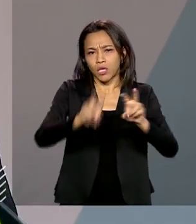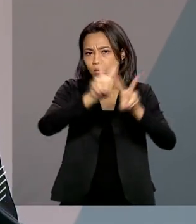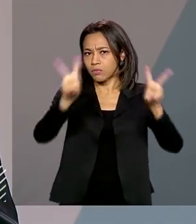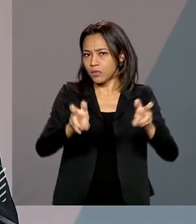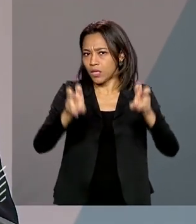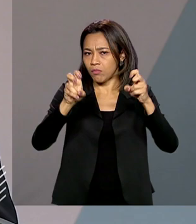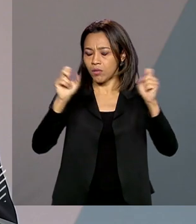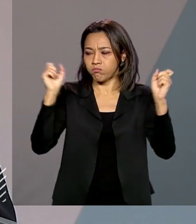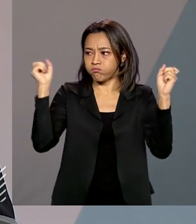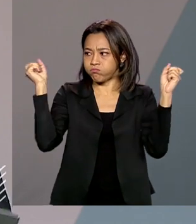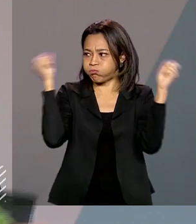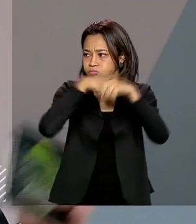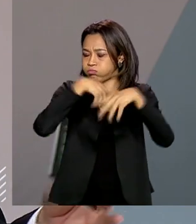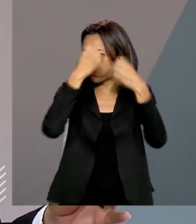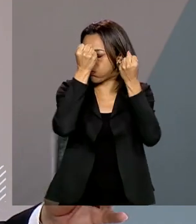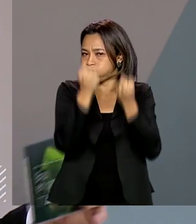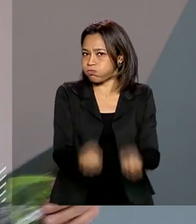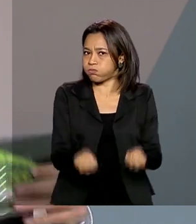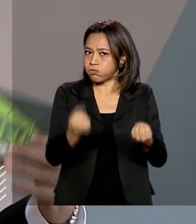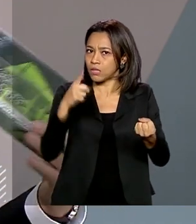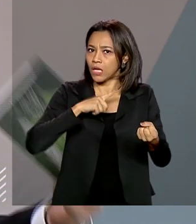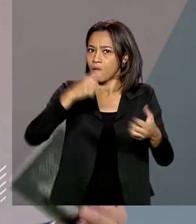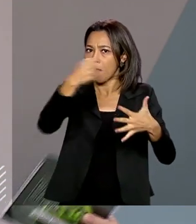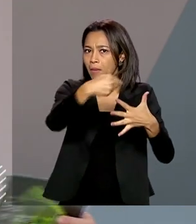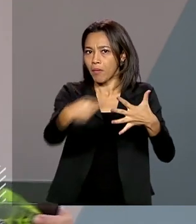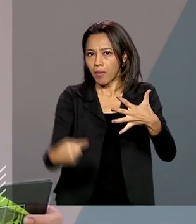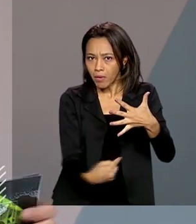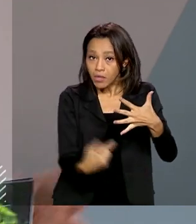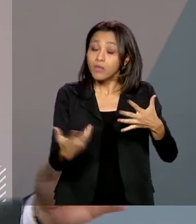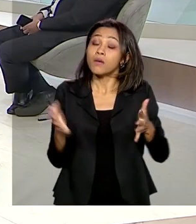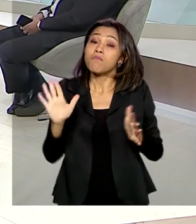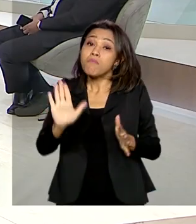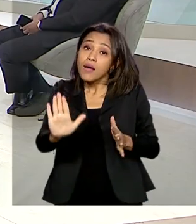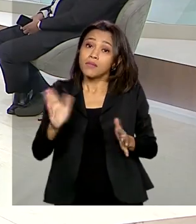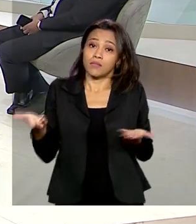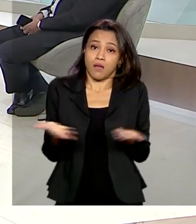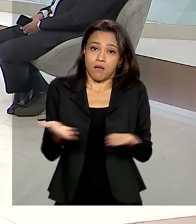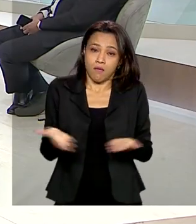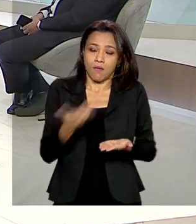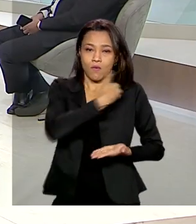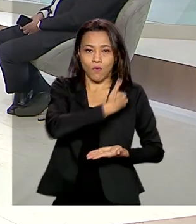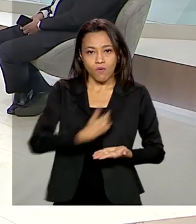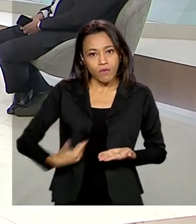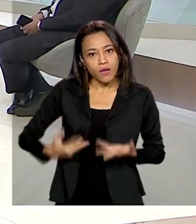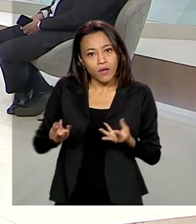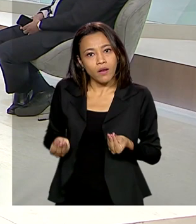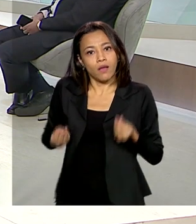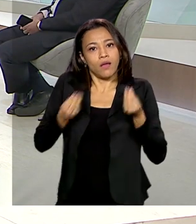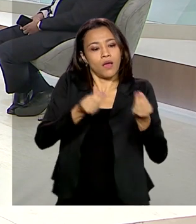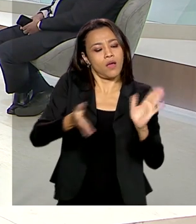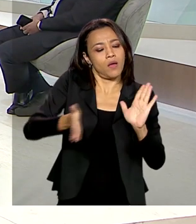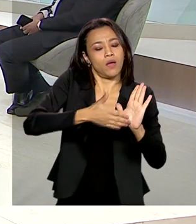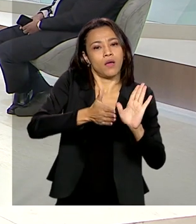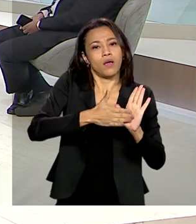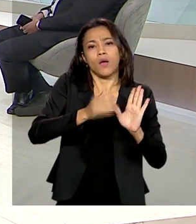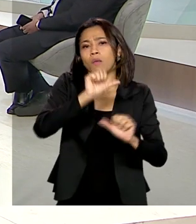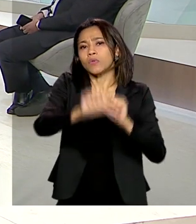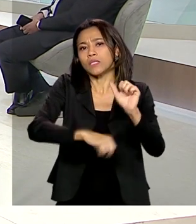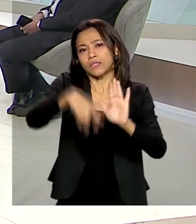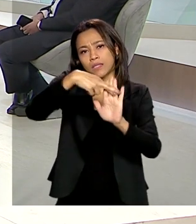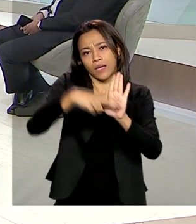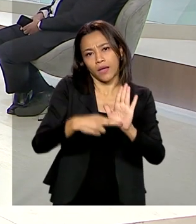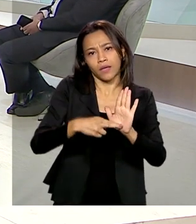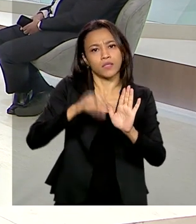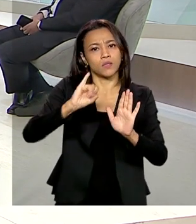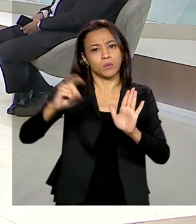envolve muitas questões. Mas, nesse primeiro momento, o governo apresentou a primeira etapa da reforma tributária, que é a